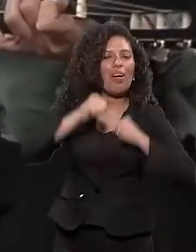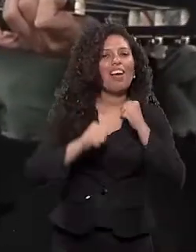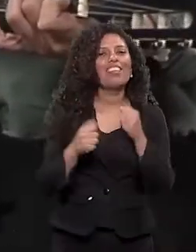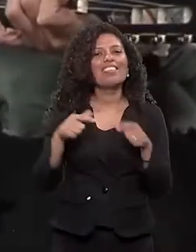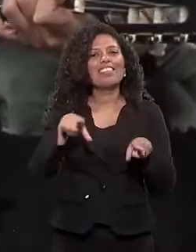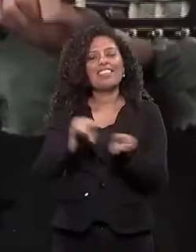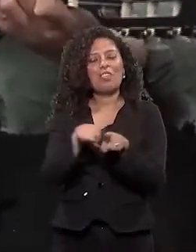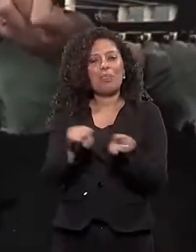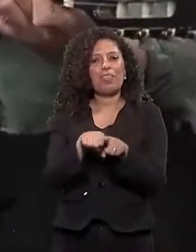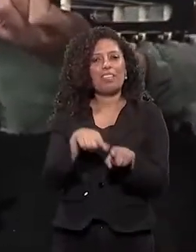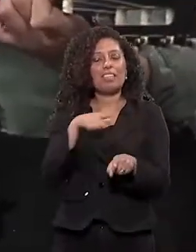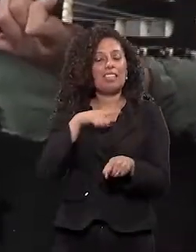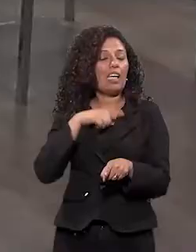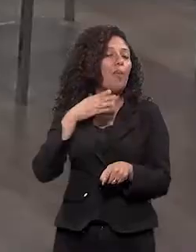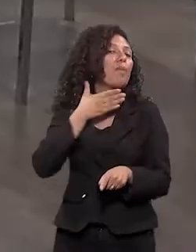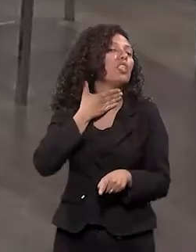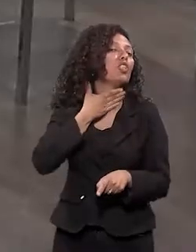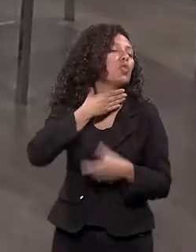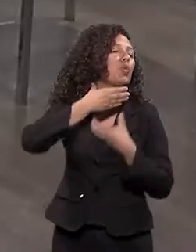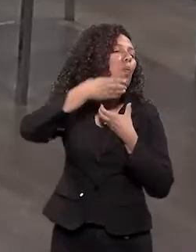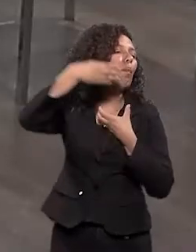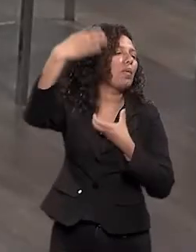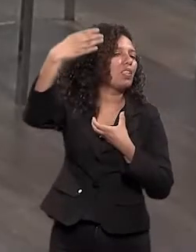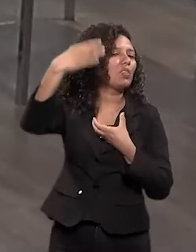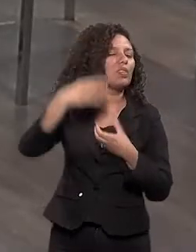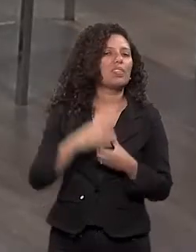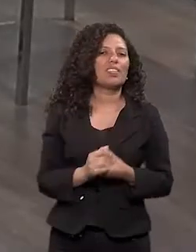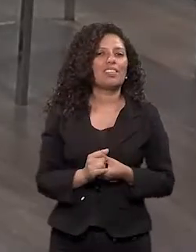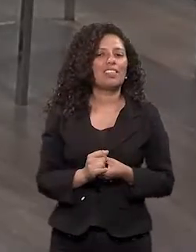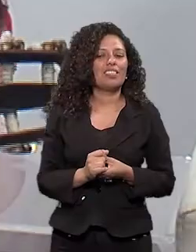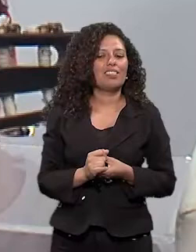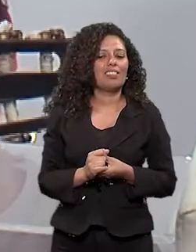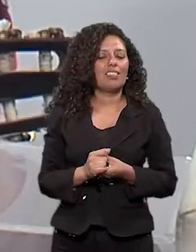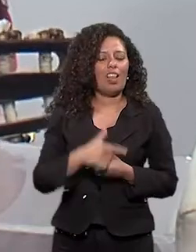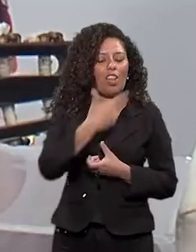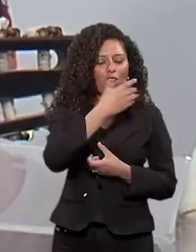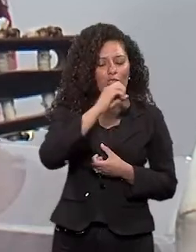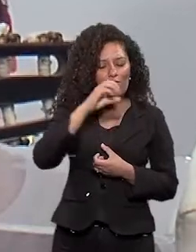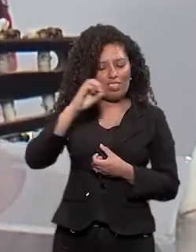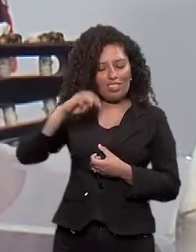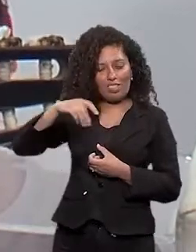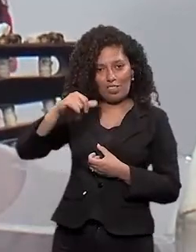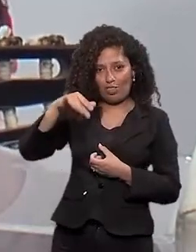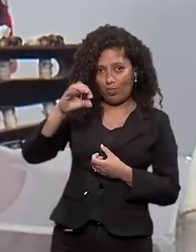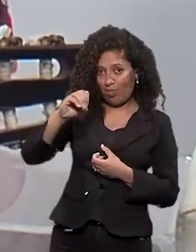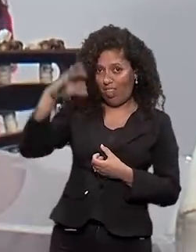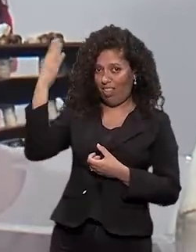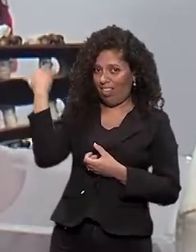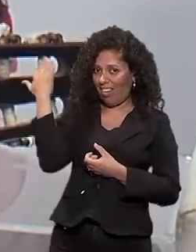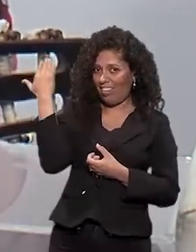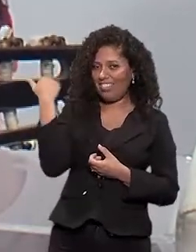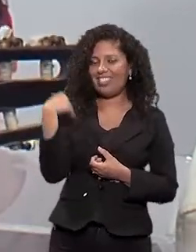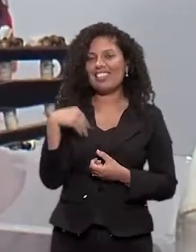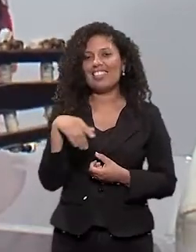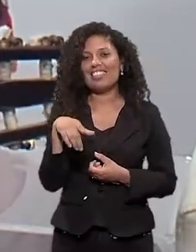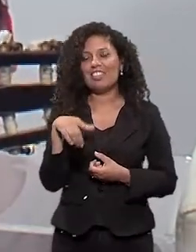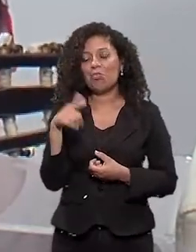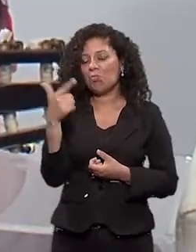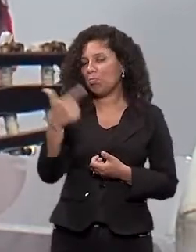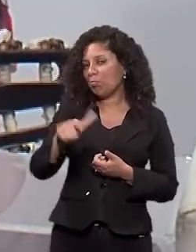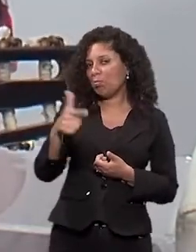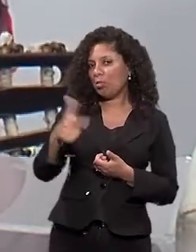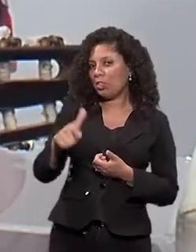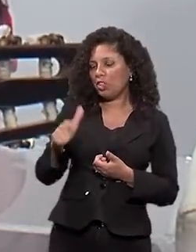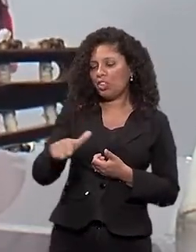o brachiosauro tem pescoço comprido Há 200 milhões de anos atrás Ainda não